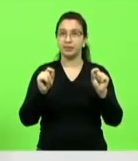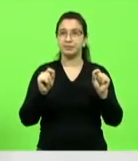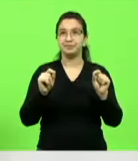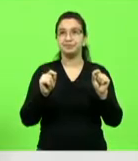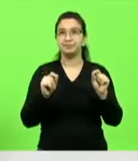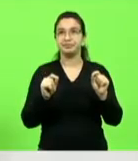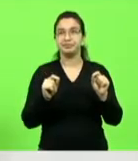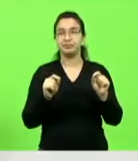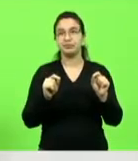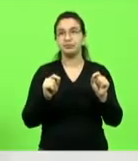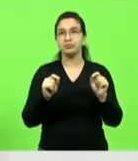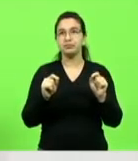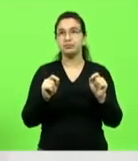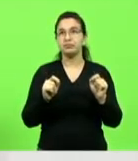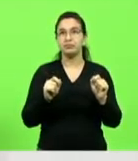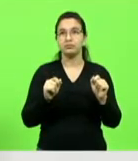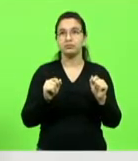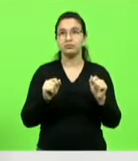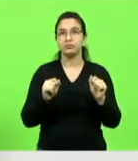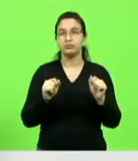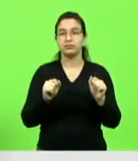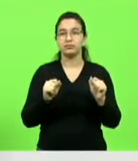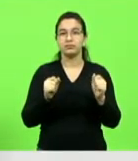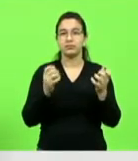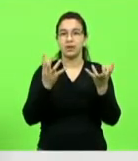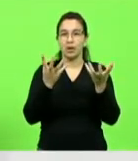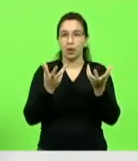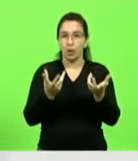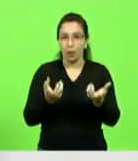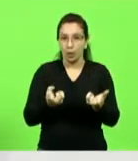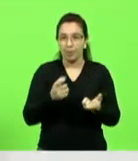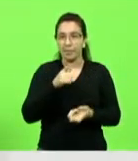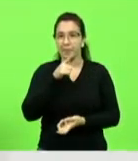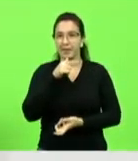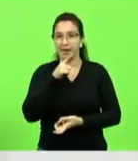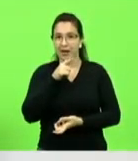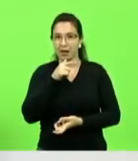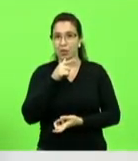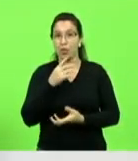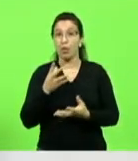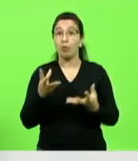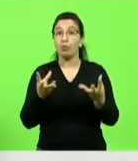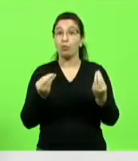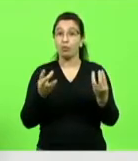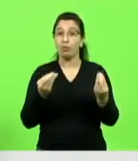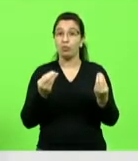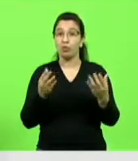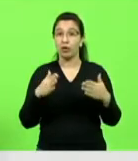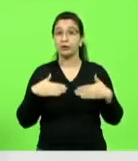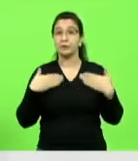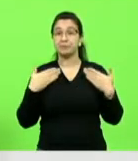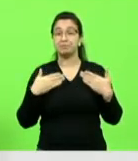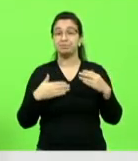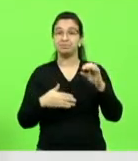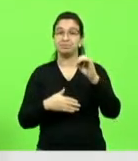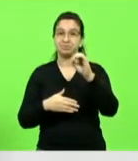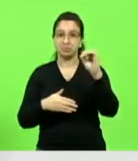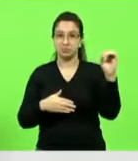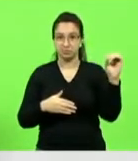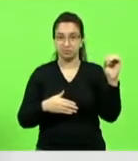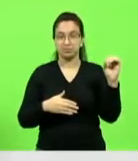conta da estiagem que chama a atenção, principalmente no oeste, no meio-oeste, deputado Cobalquini.